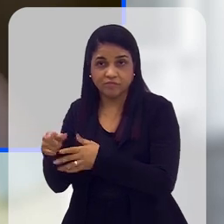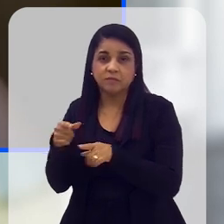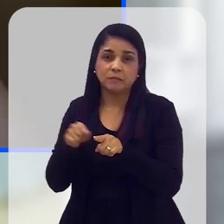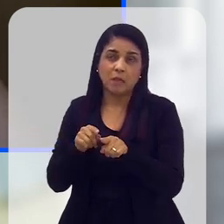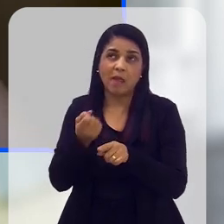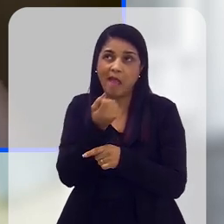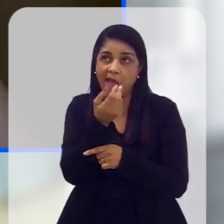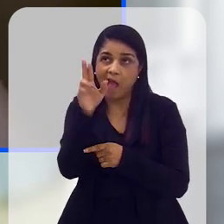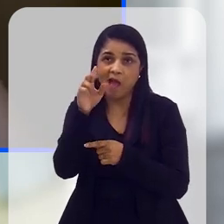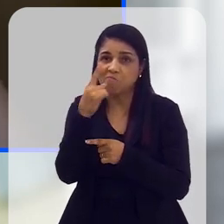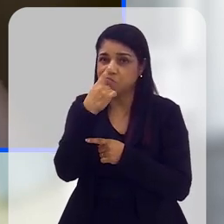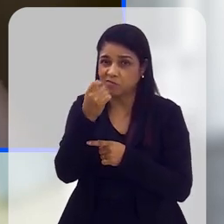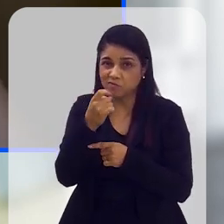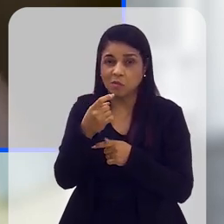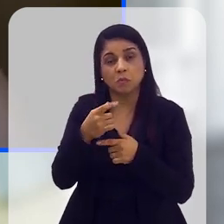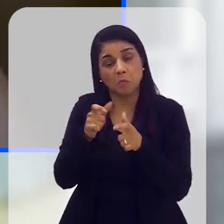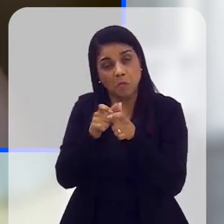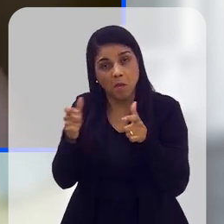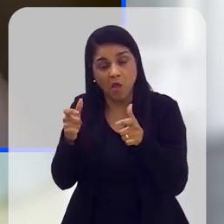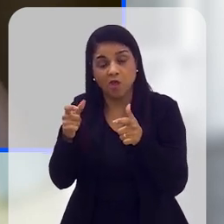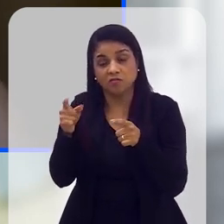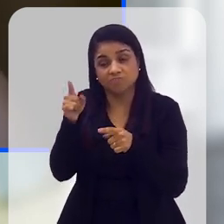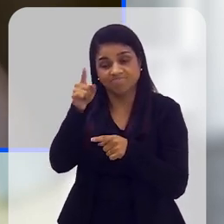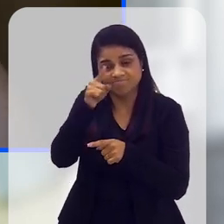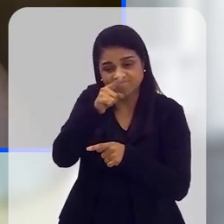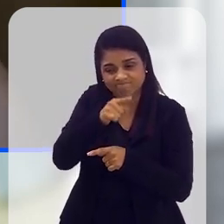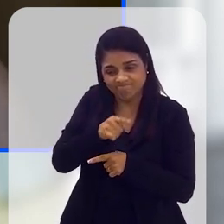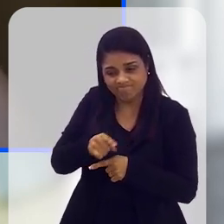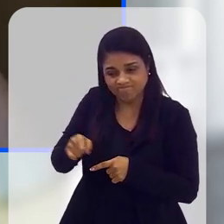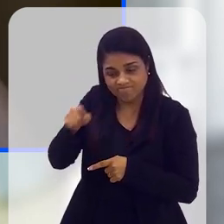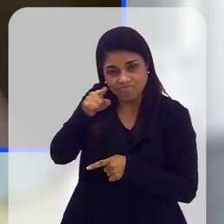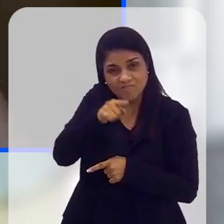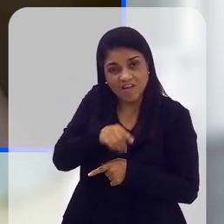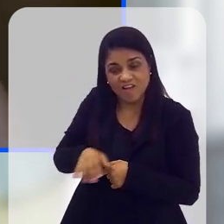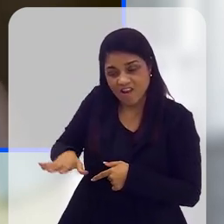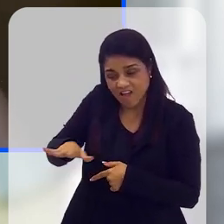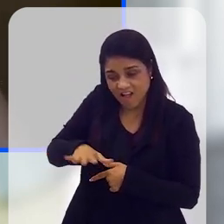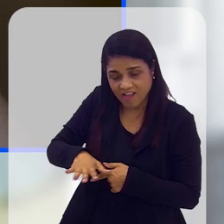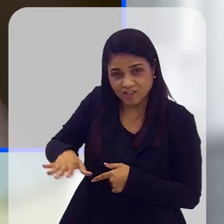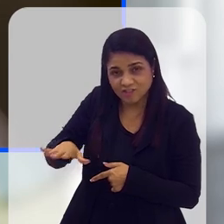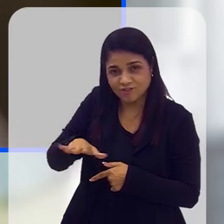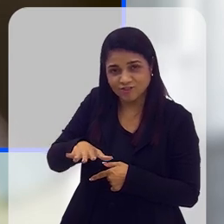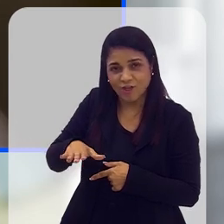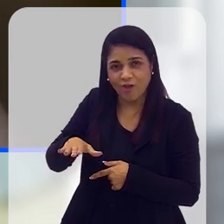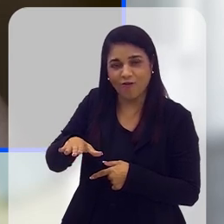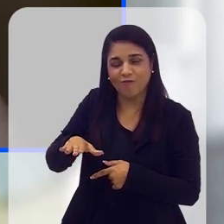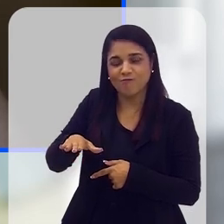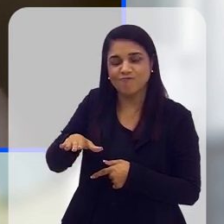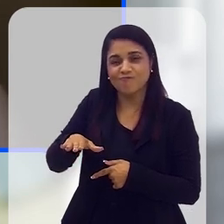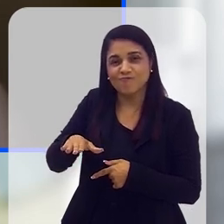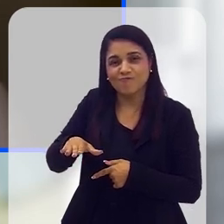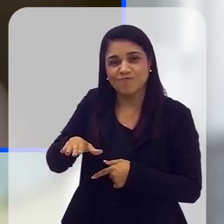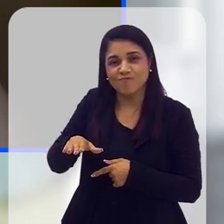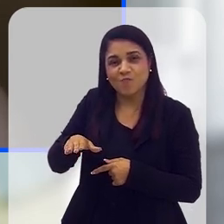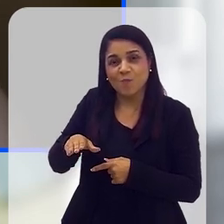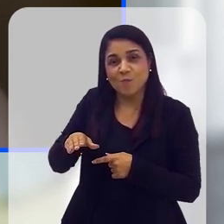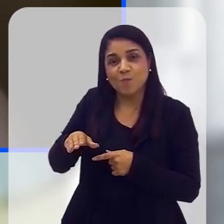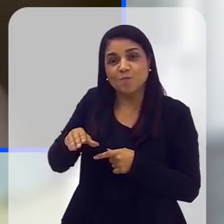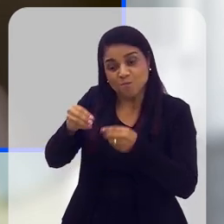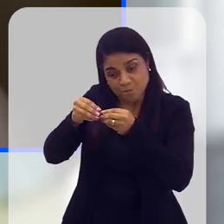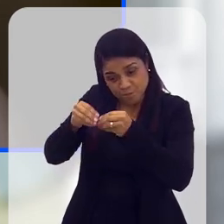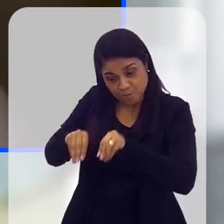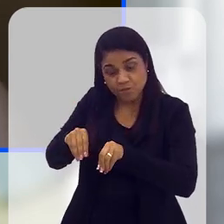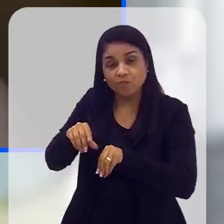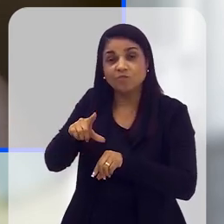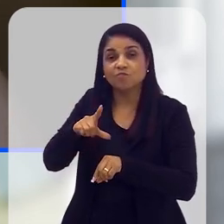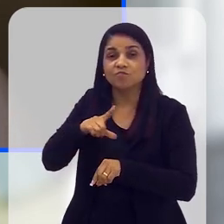concentração de poluentes do ar. Então, isso, como eu falei, vai virando cíclico. Aquela região passa a ser cada vez mais